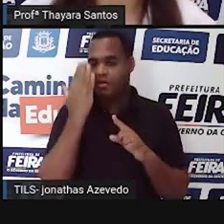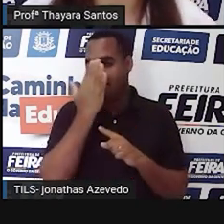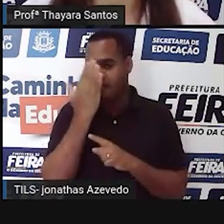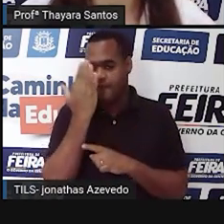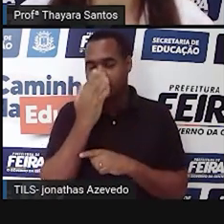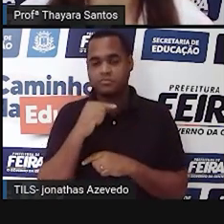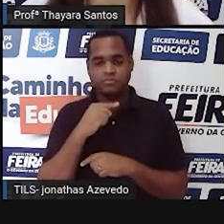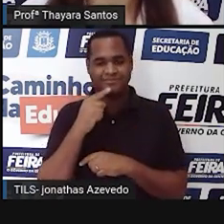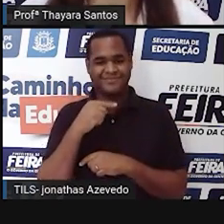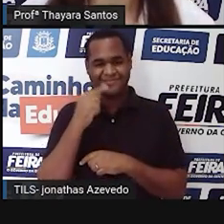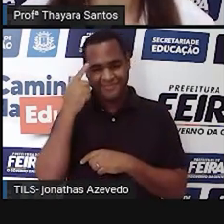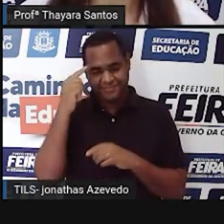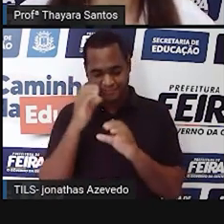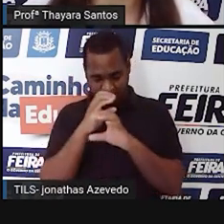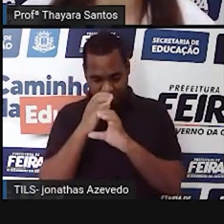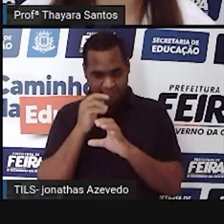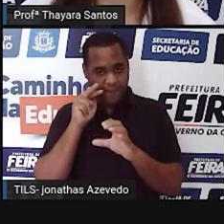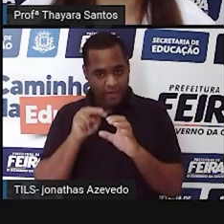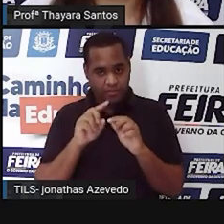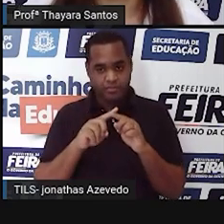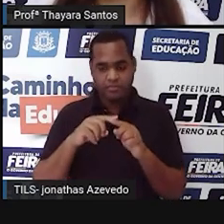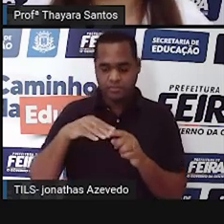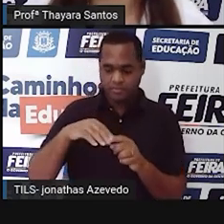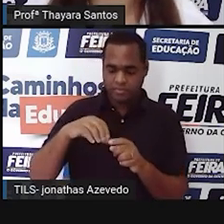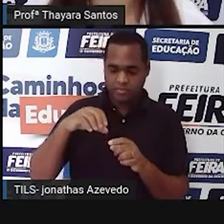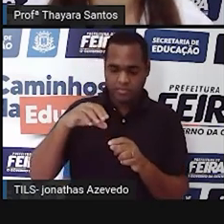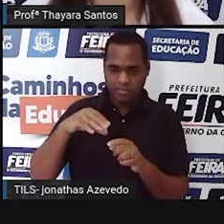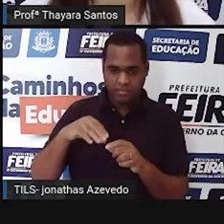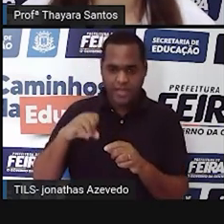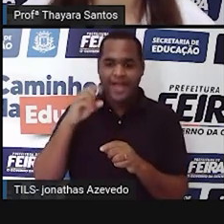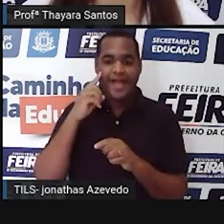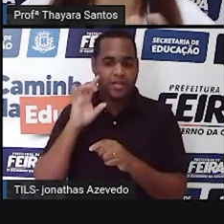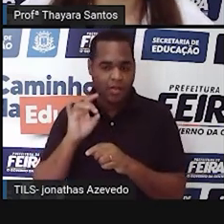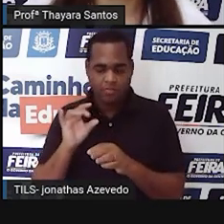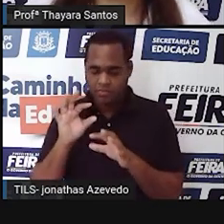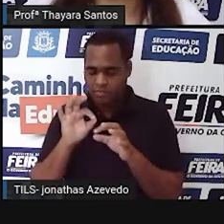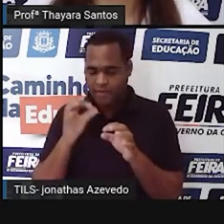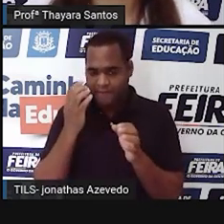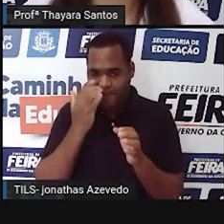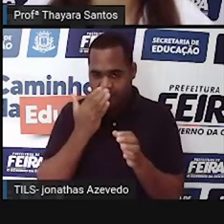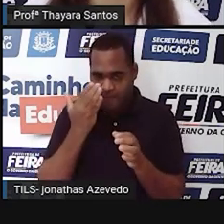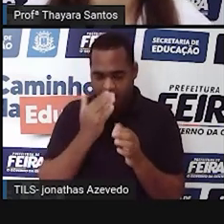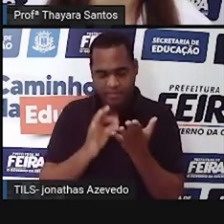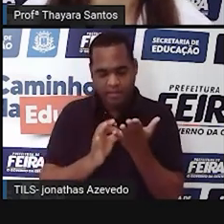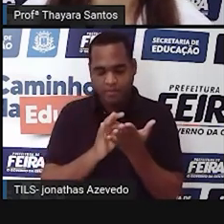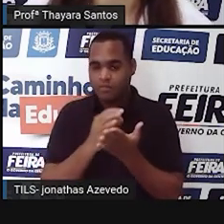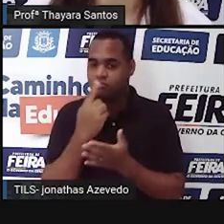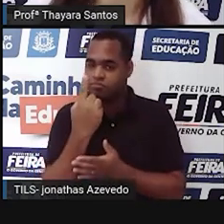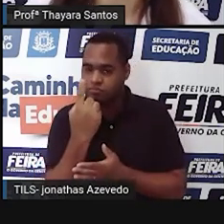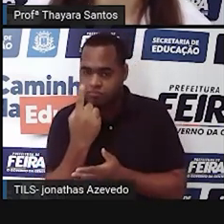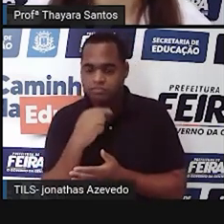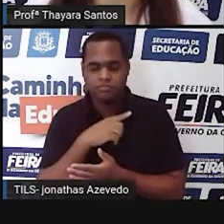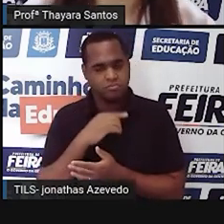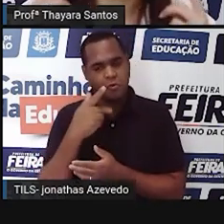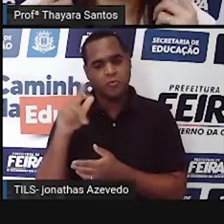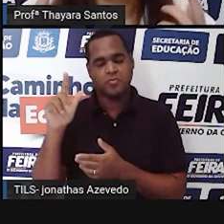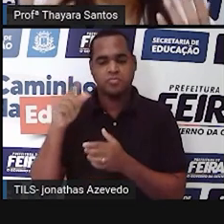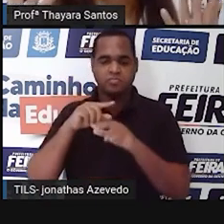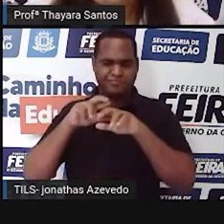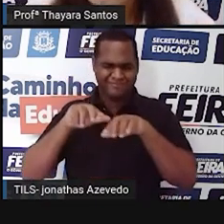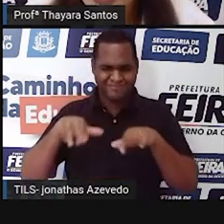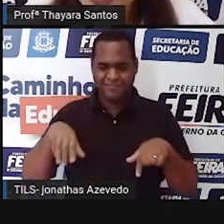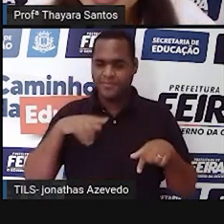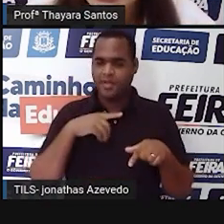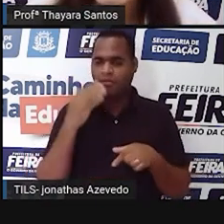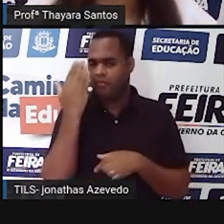gente consegue enxergar lá, as algas unicelulares, os protozoares, tudo isso que a gente não consegue enxergar, olho nu,